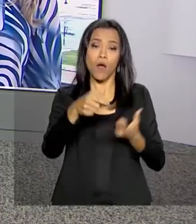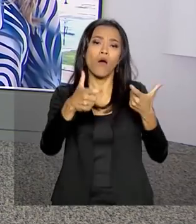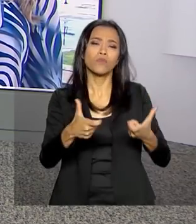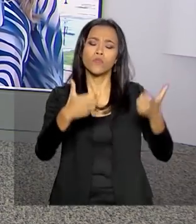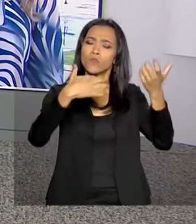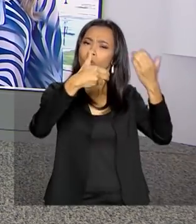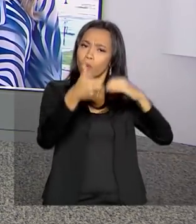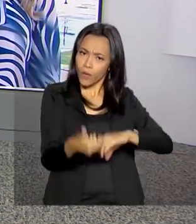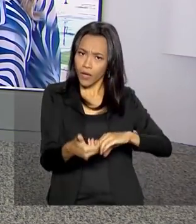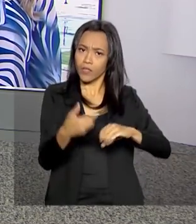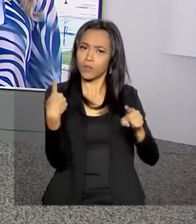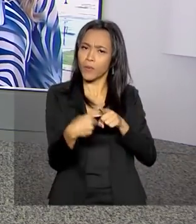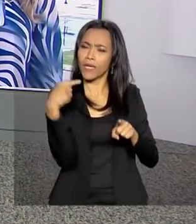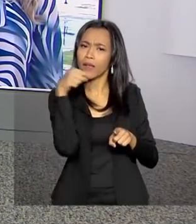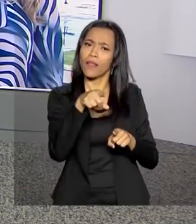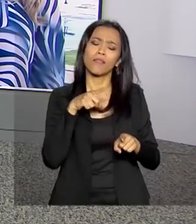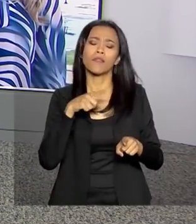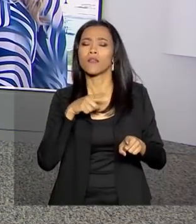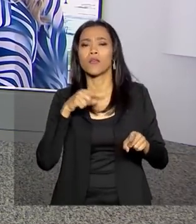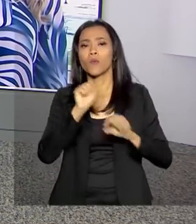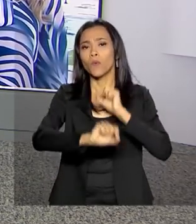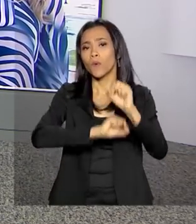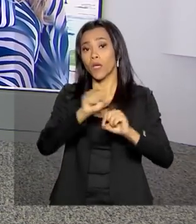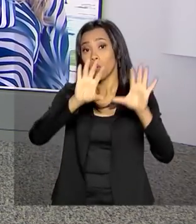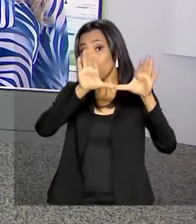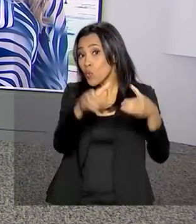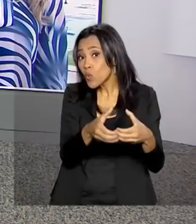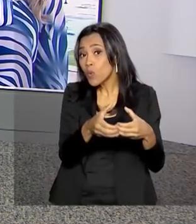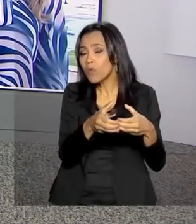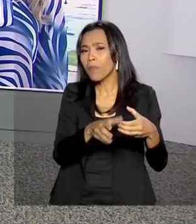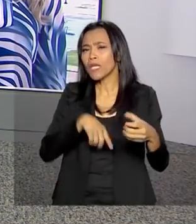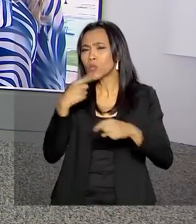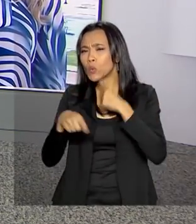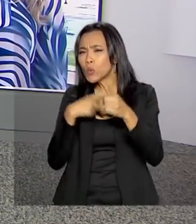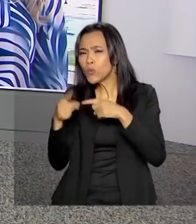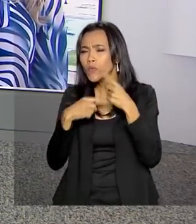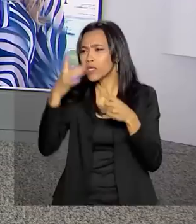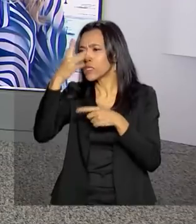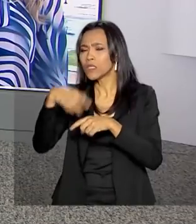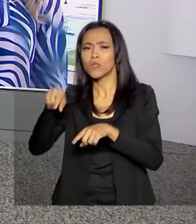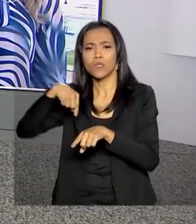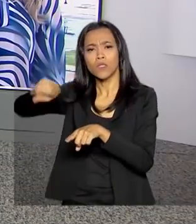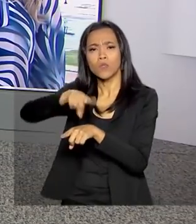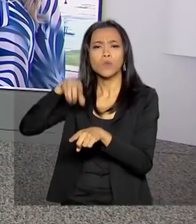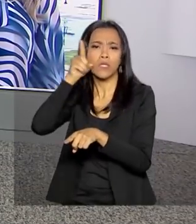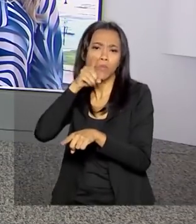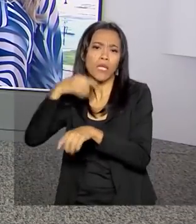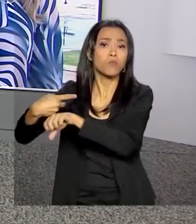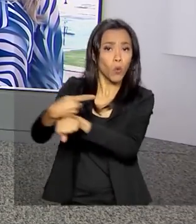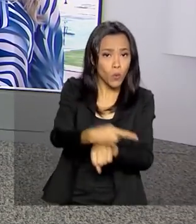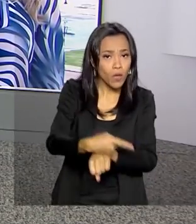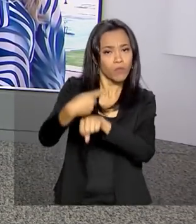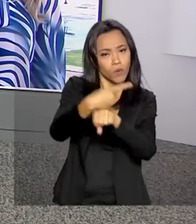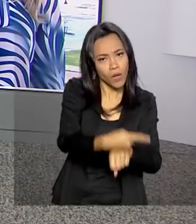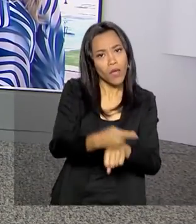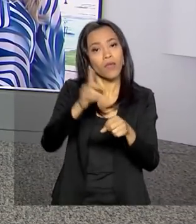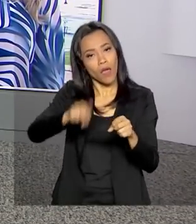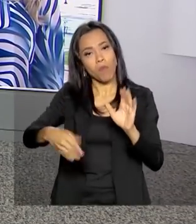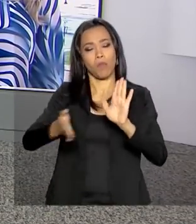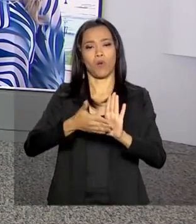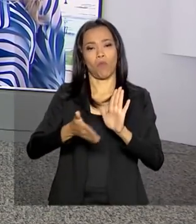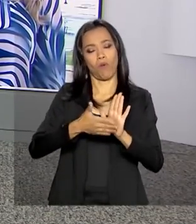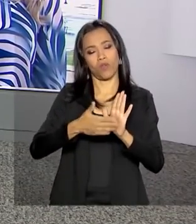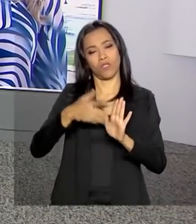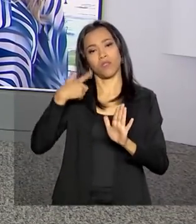A equipe econômica vai montar um gabinete de plantão para tirar dúvidas dos deputados sobre a proposta da nova previdência que está sendo analisada por uma